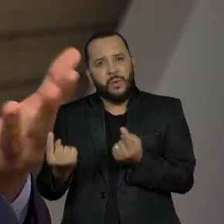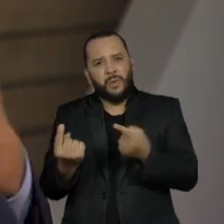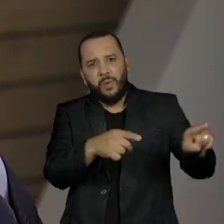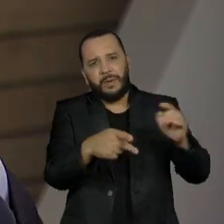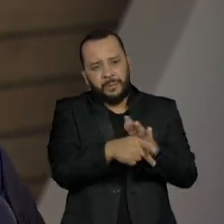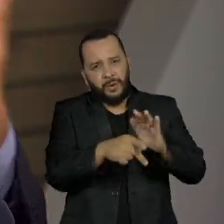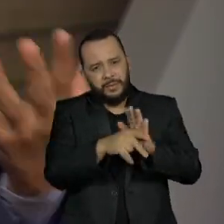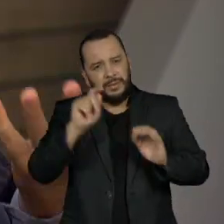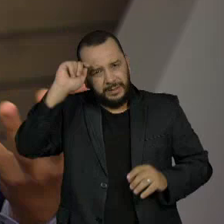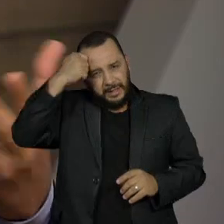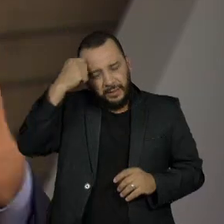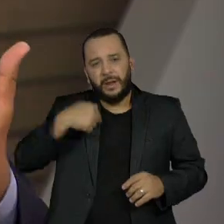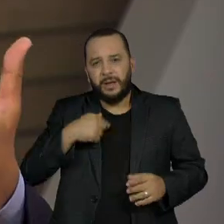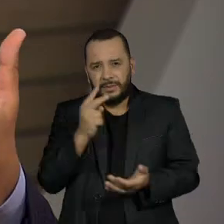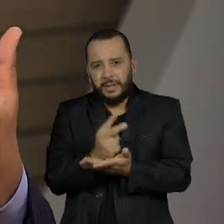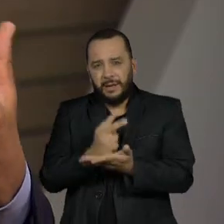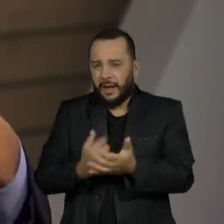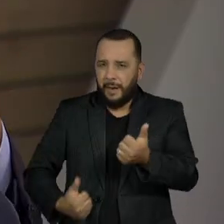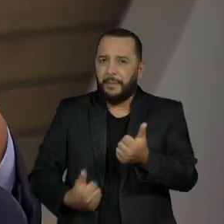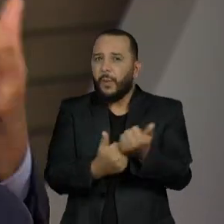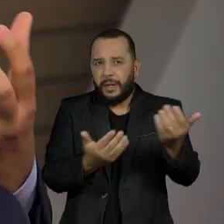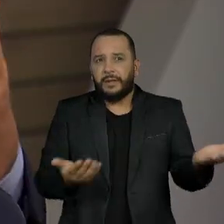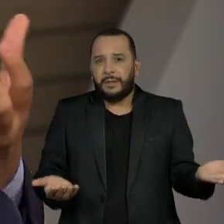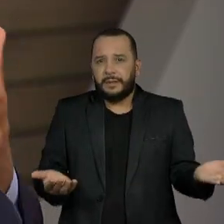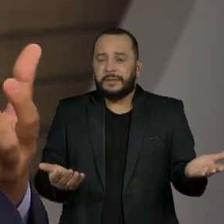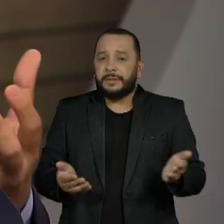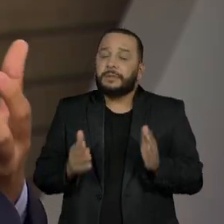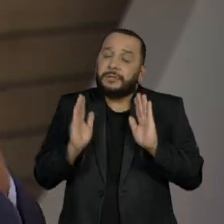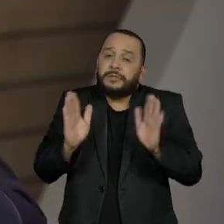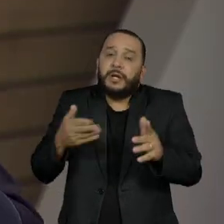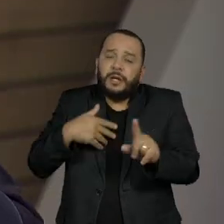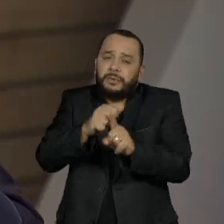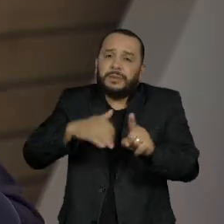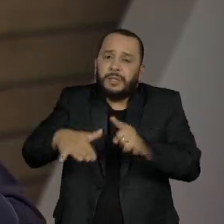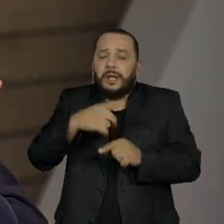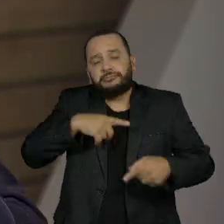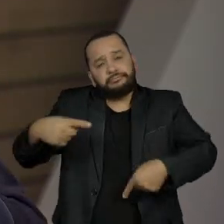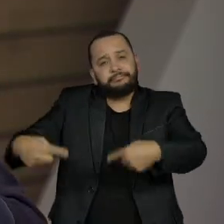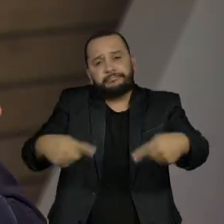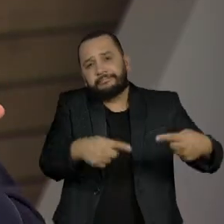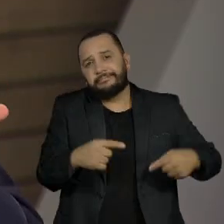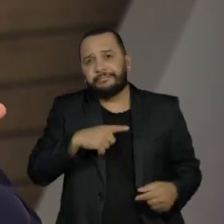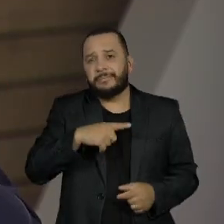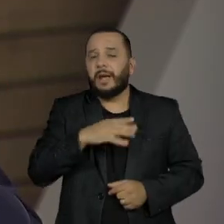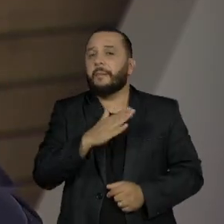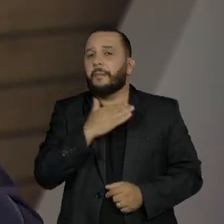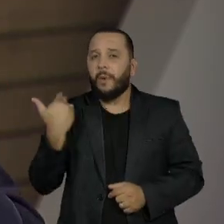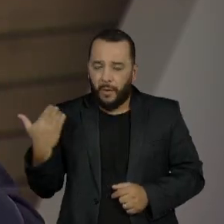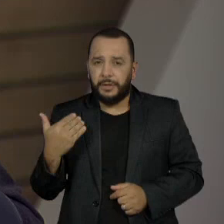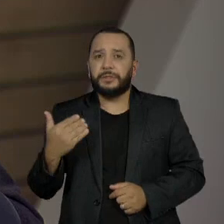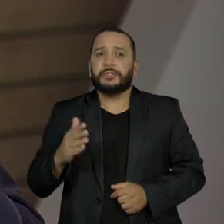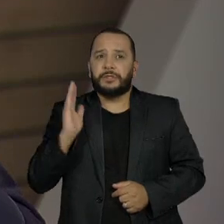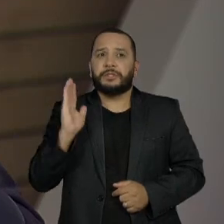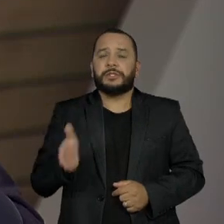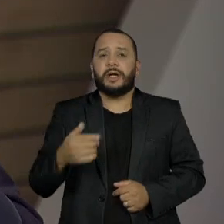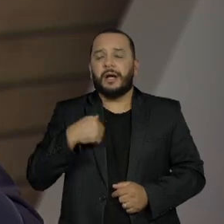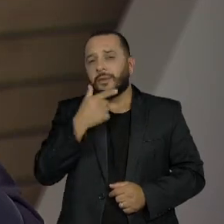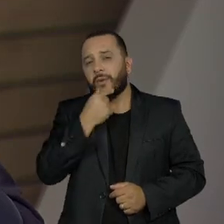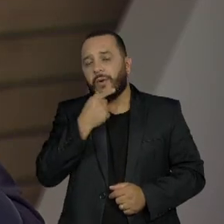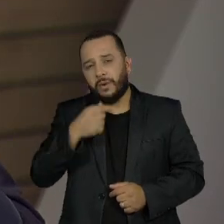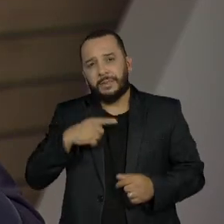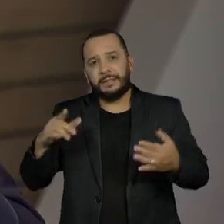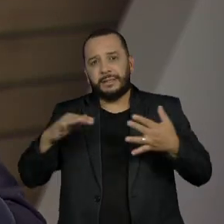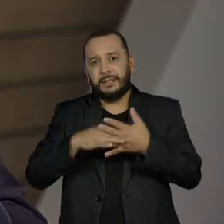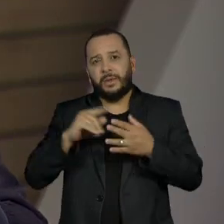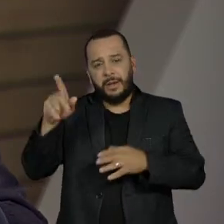na campanha, né? Está na sociedade, não só na campanha, né? A campanha reflete o a sociedade está discutindo. E essa morte brutal lá do cidadão em Porto Alegre,